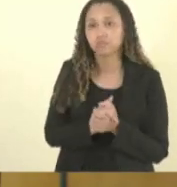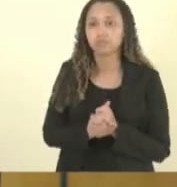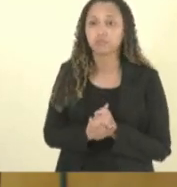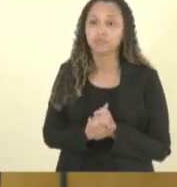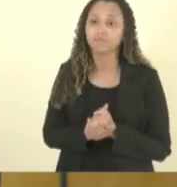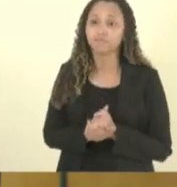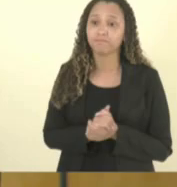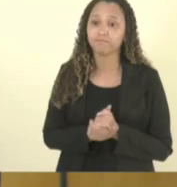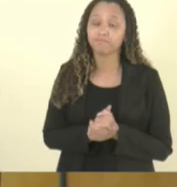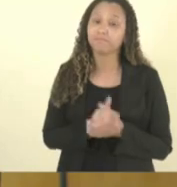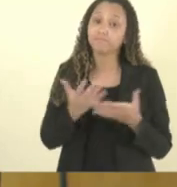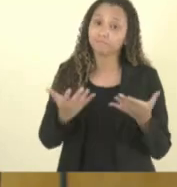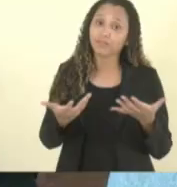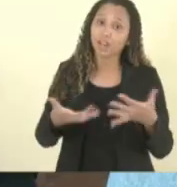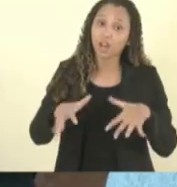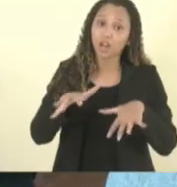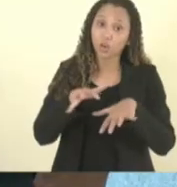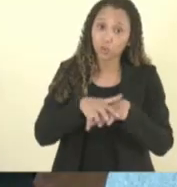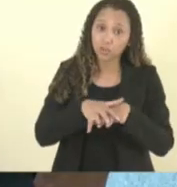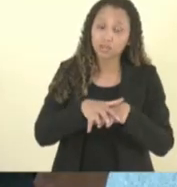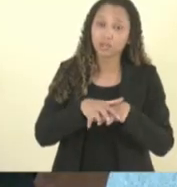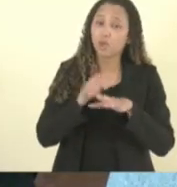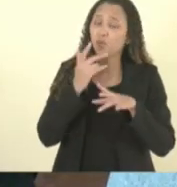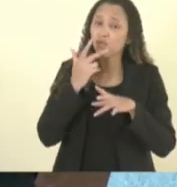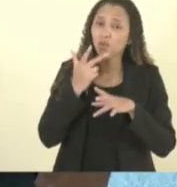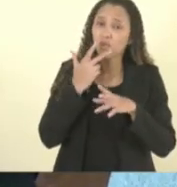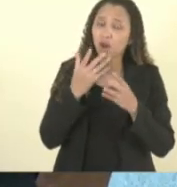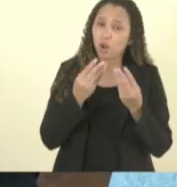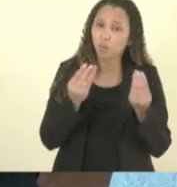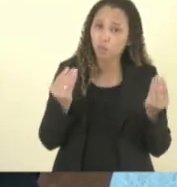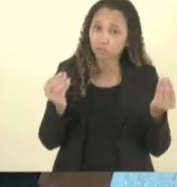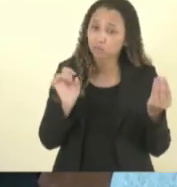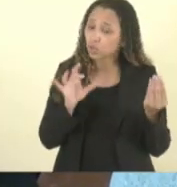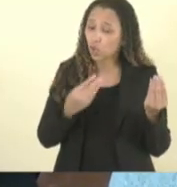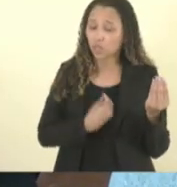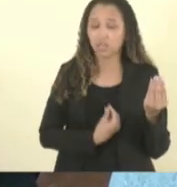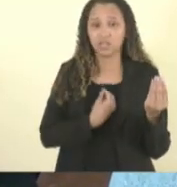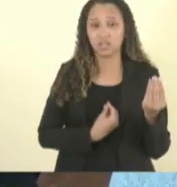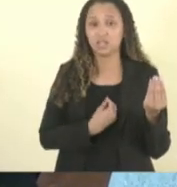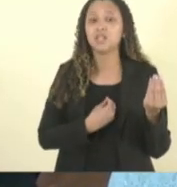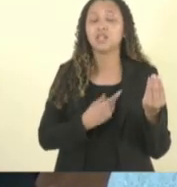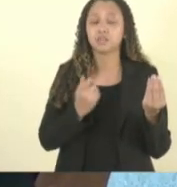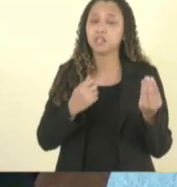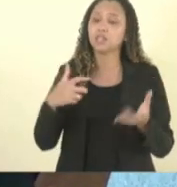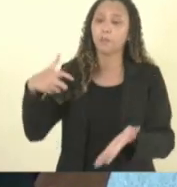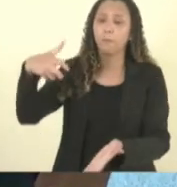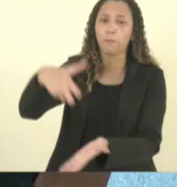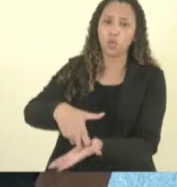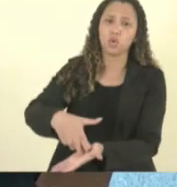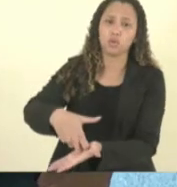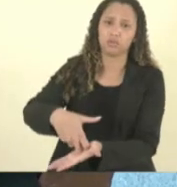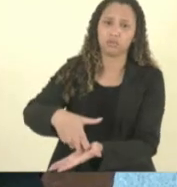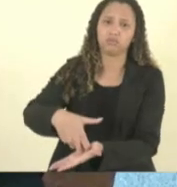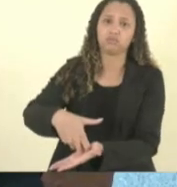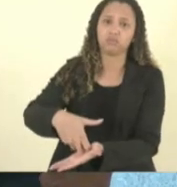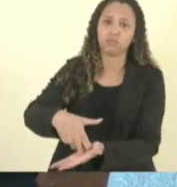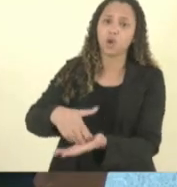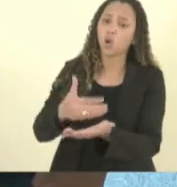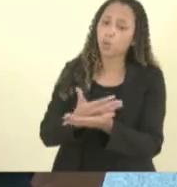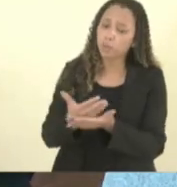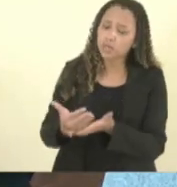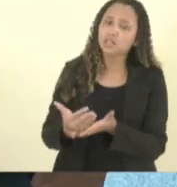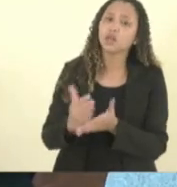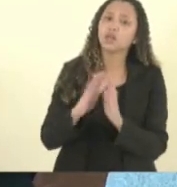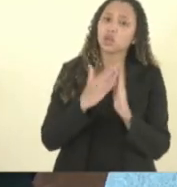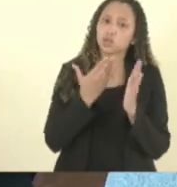a inclusão que tanto se fala ela só vai existir se tiver uma punição começando nas escolas